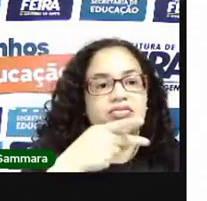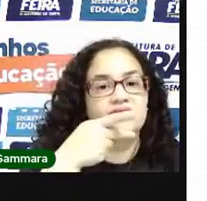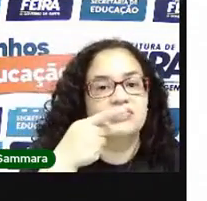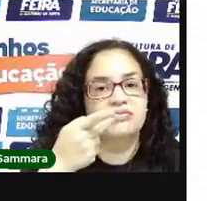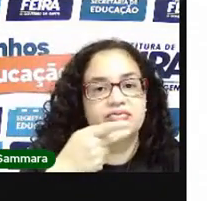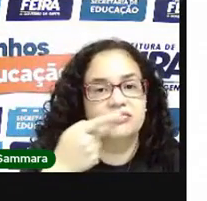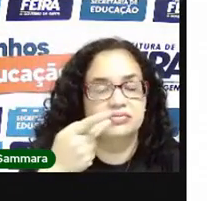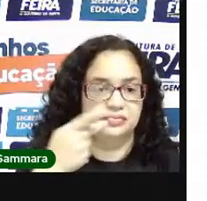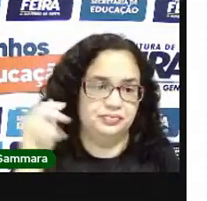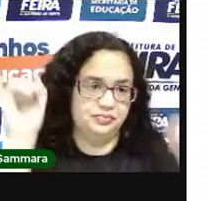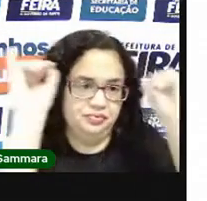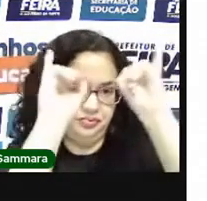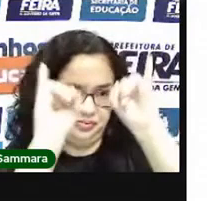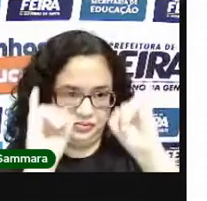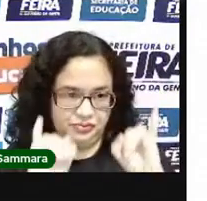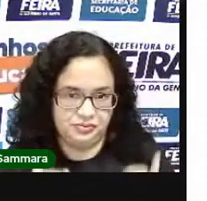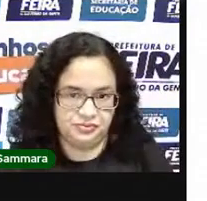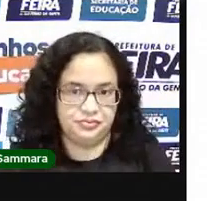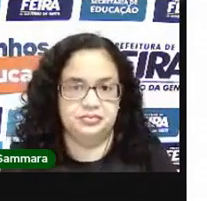símbolo.